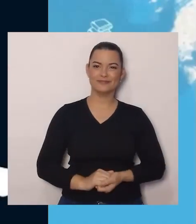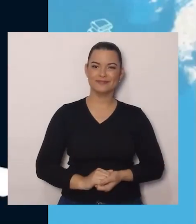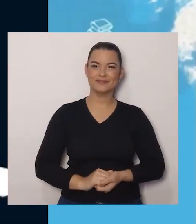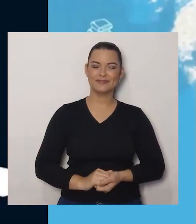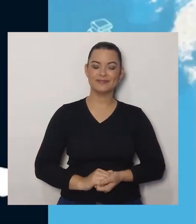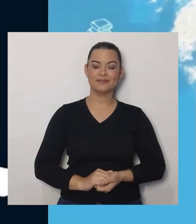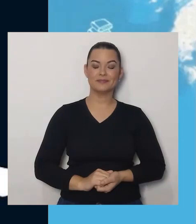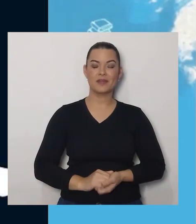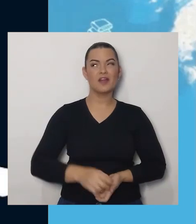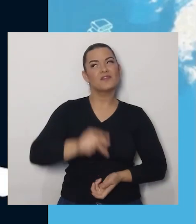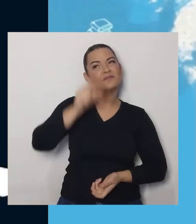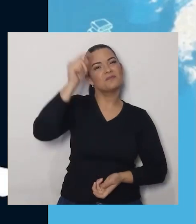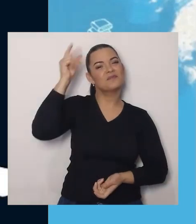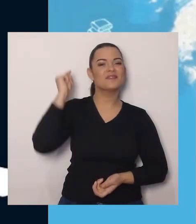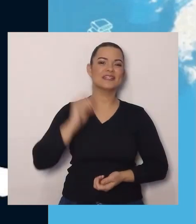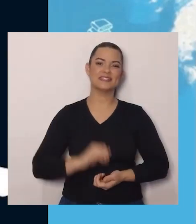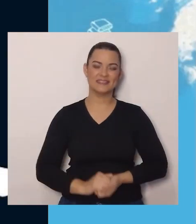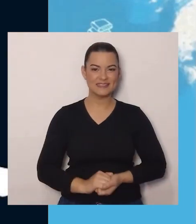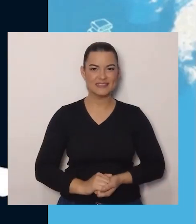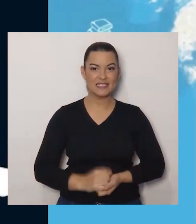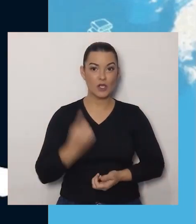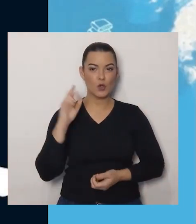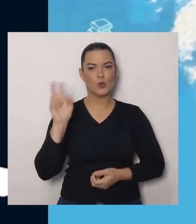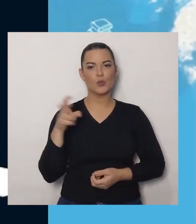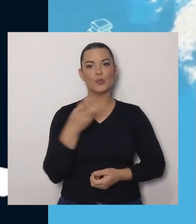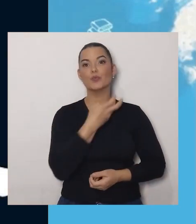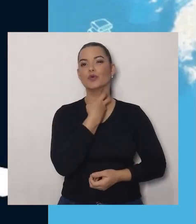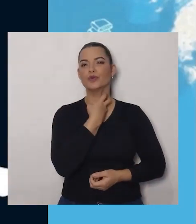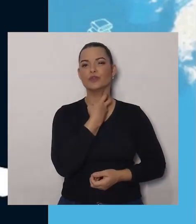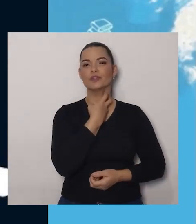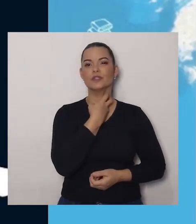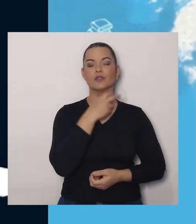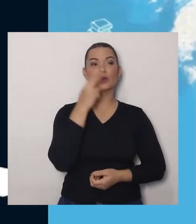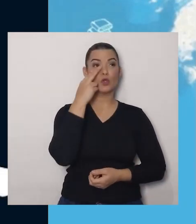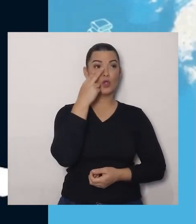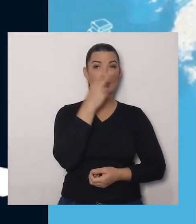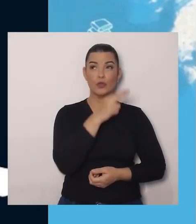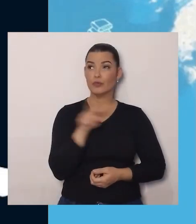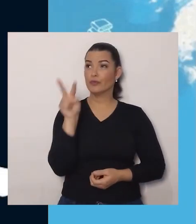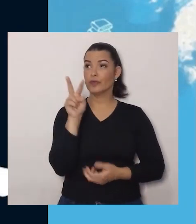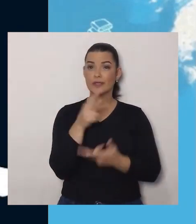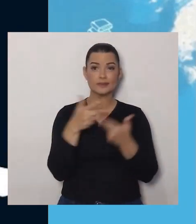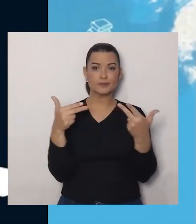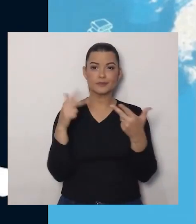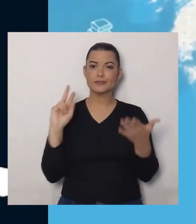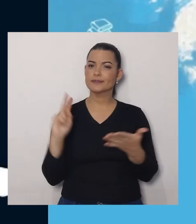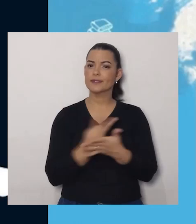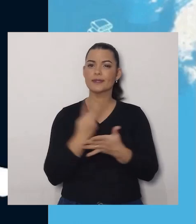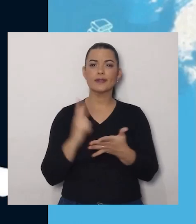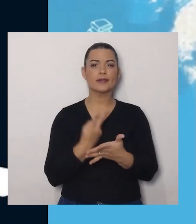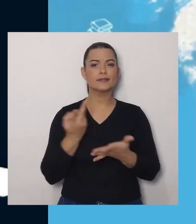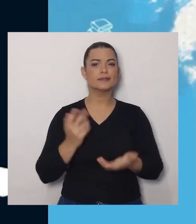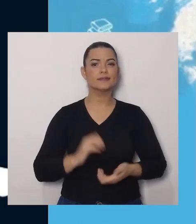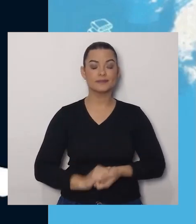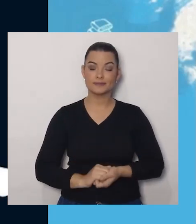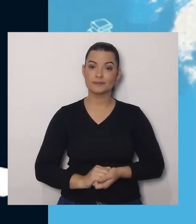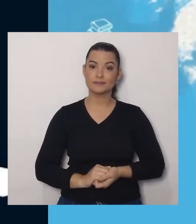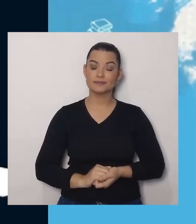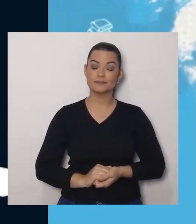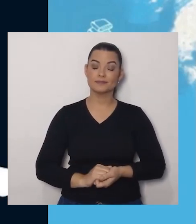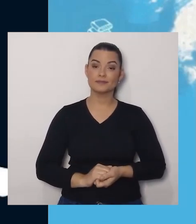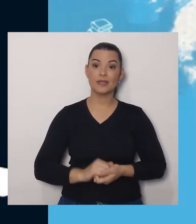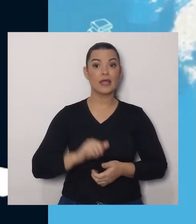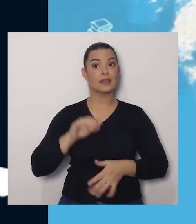Era uma vez um morcego que enxergava tudo do jeito errado. Pelo menos,